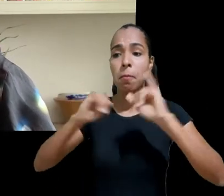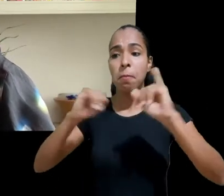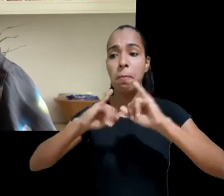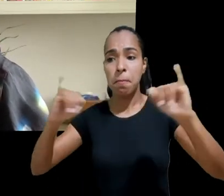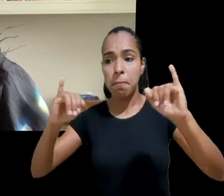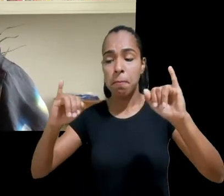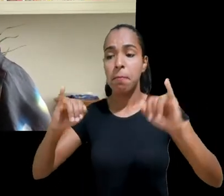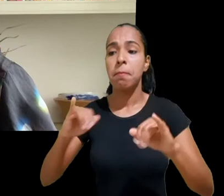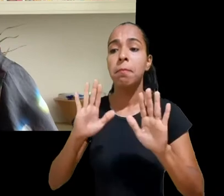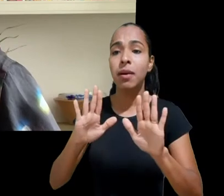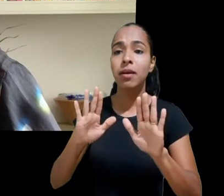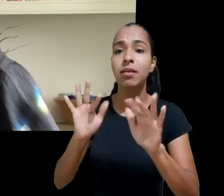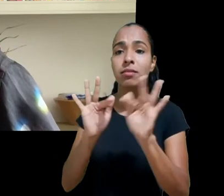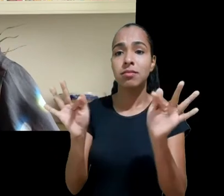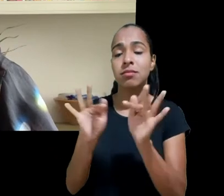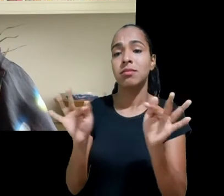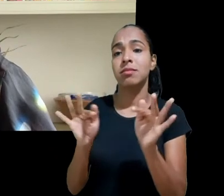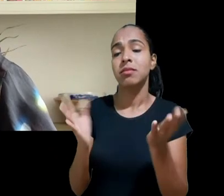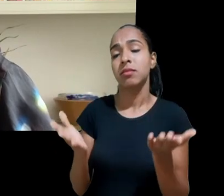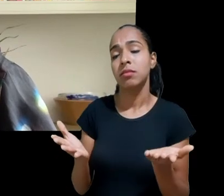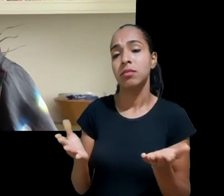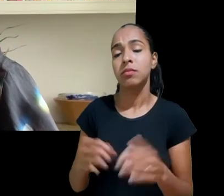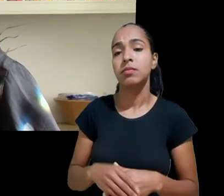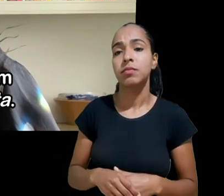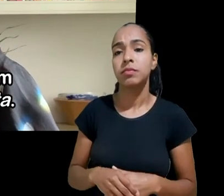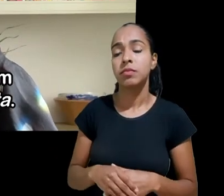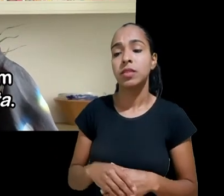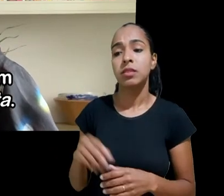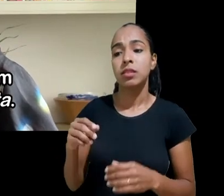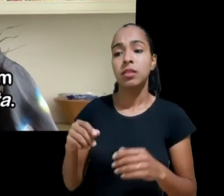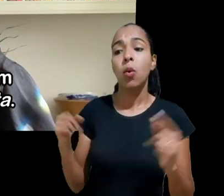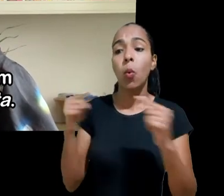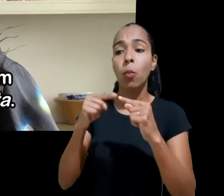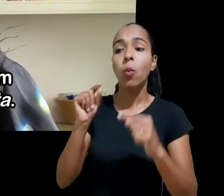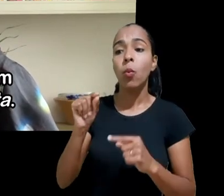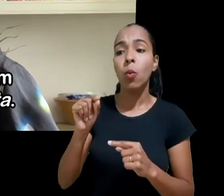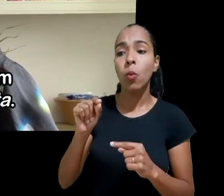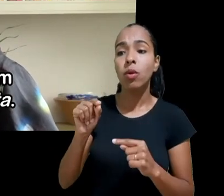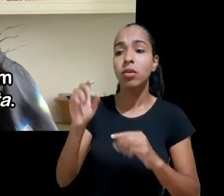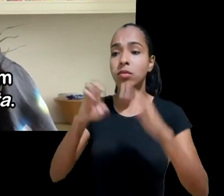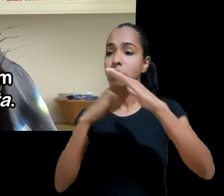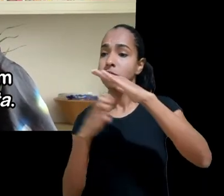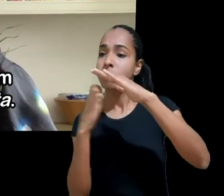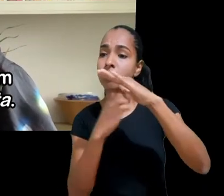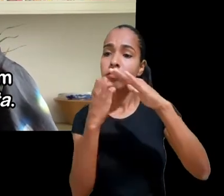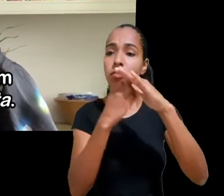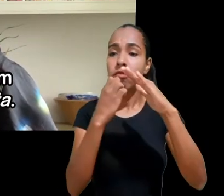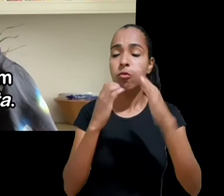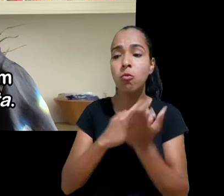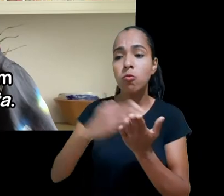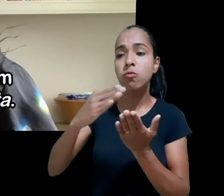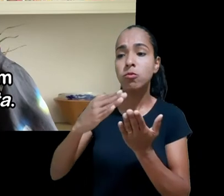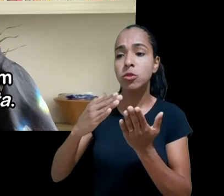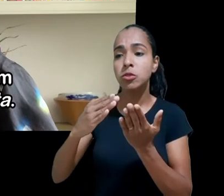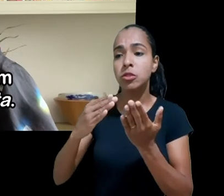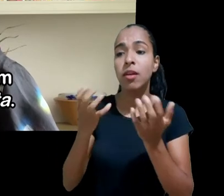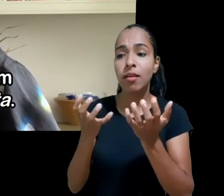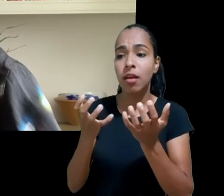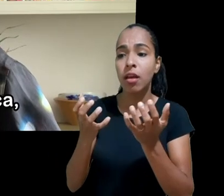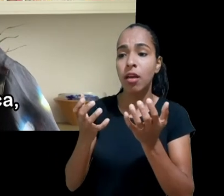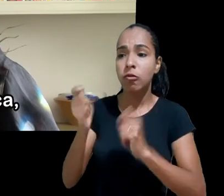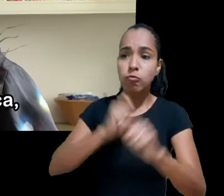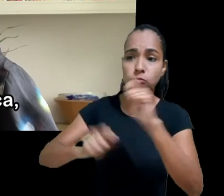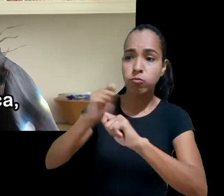é mais adequado dizer que essas empresas são monopólios que se formaram por possuir e lucrar com big data